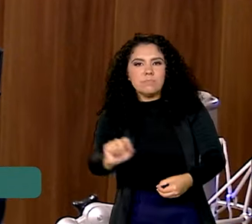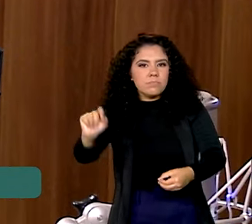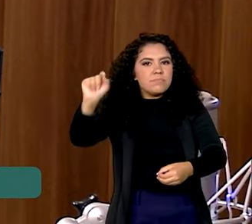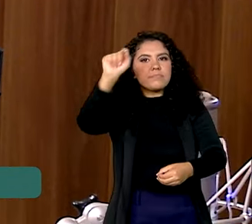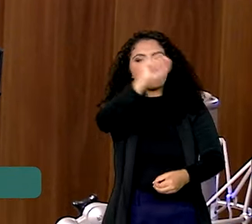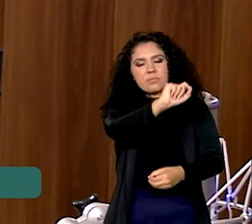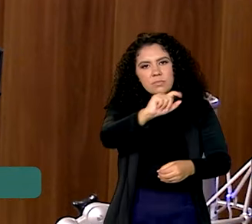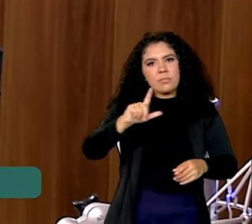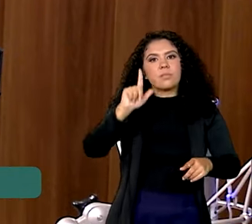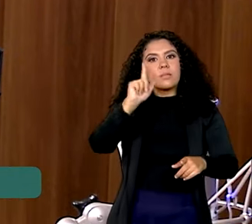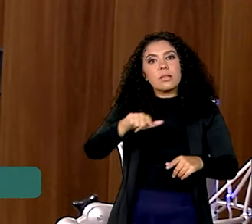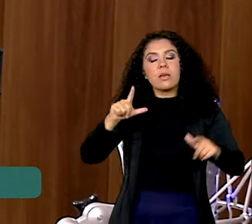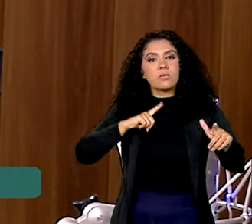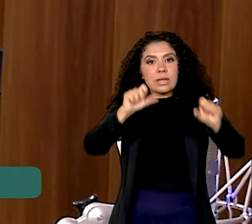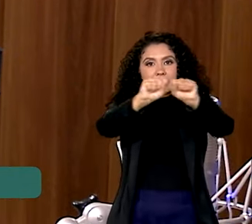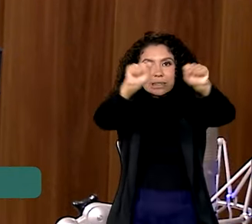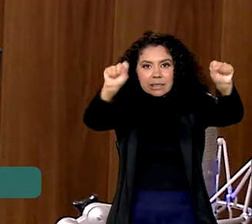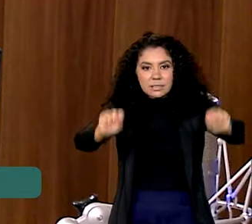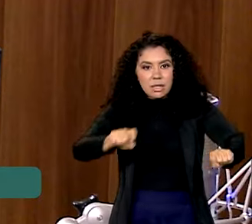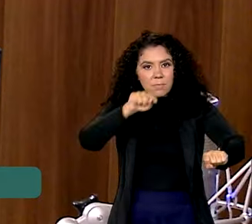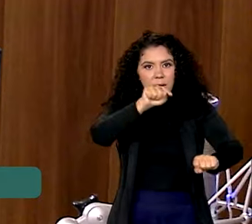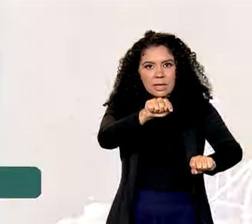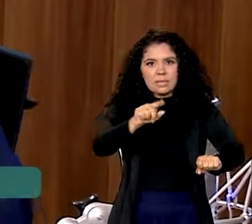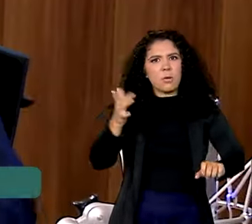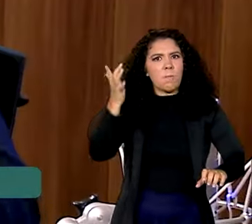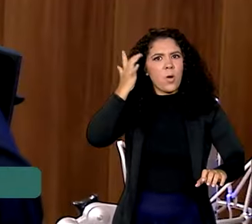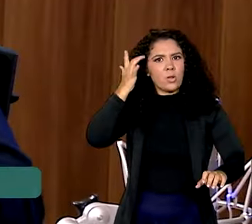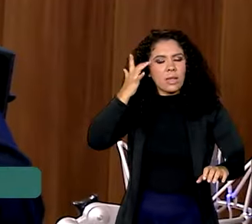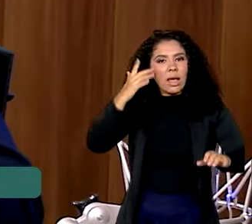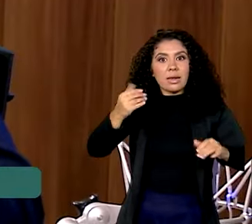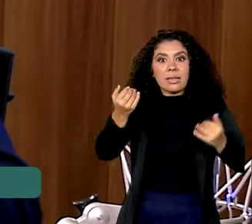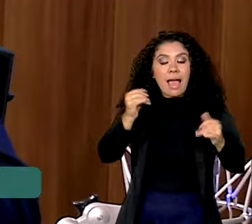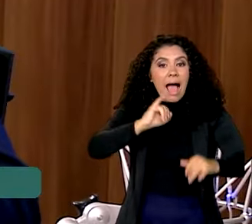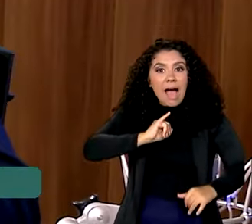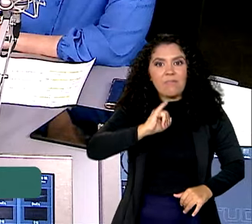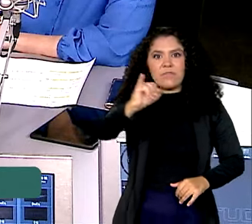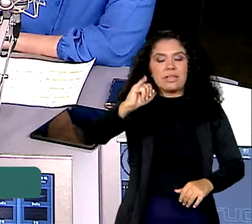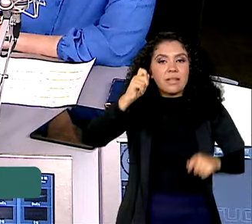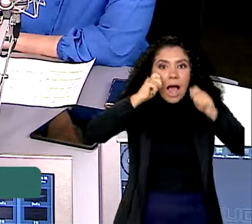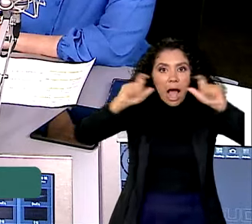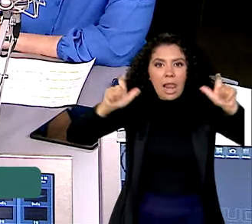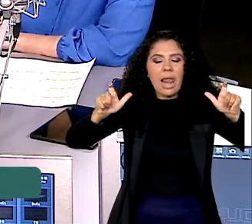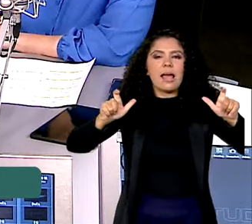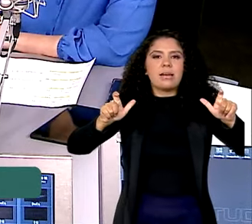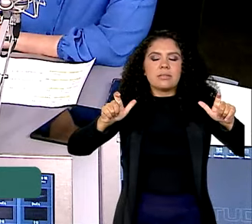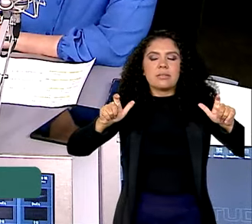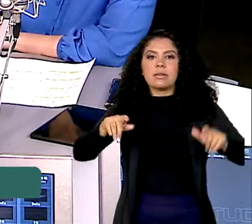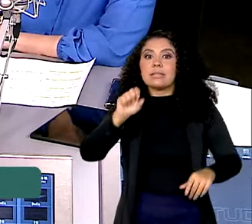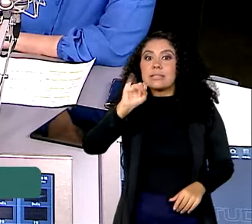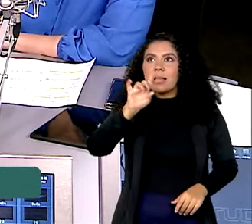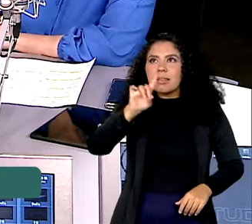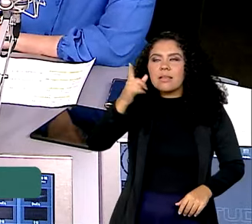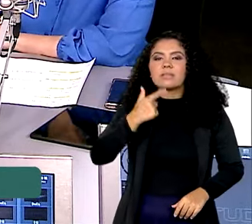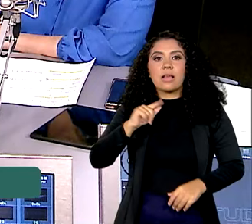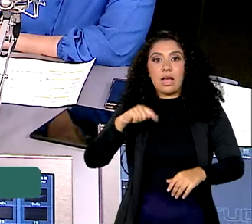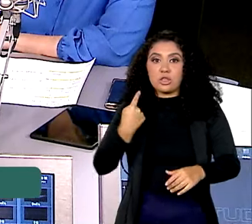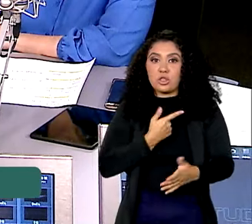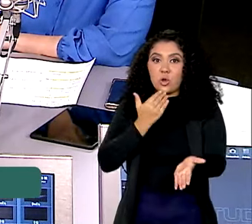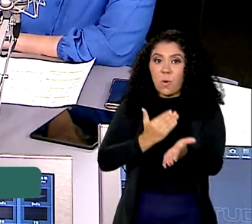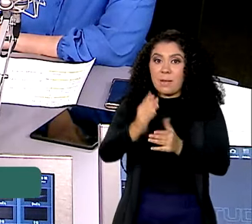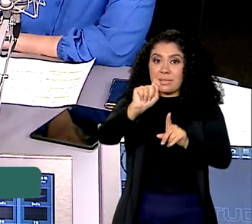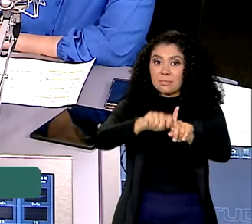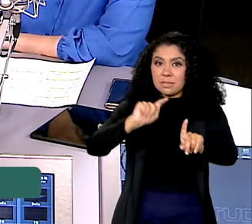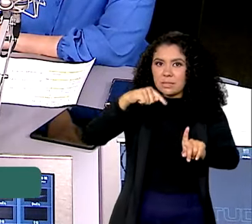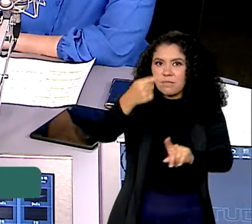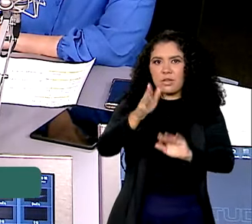acompanhado de um sistema moderníssimo de alerta. Nós vamos começar, se Deus quiser, até final do próximo mês. Está